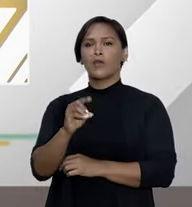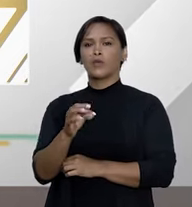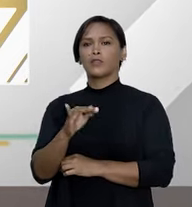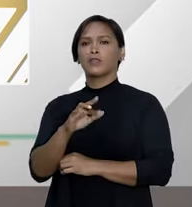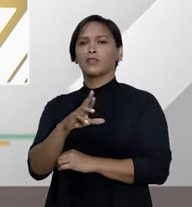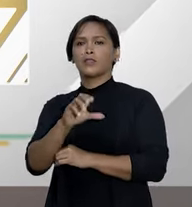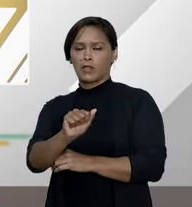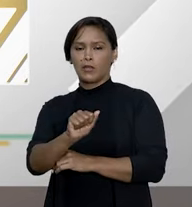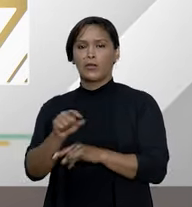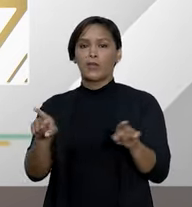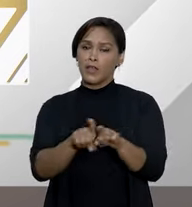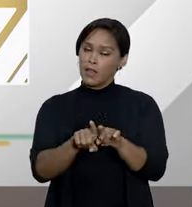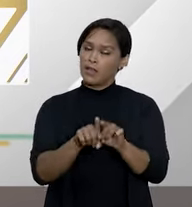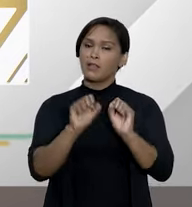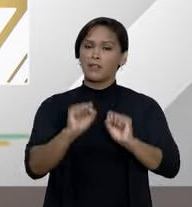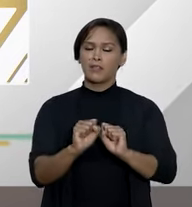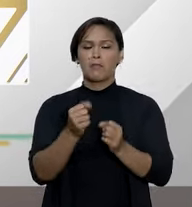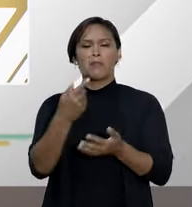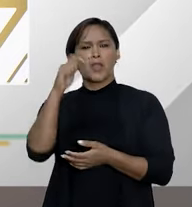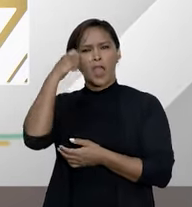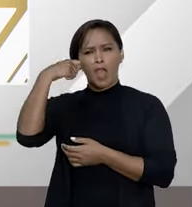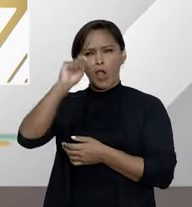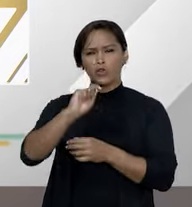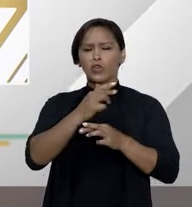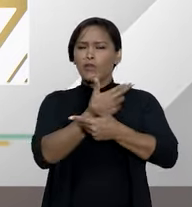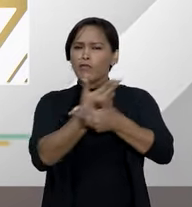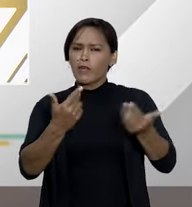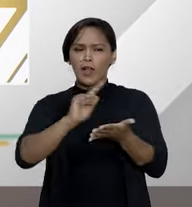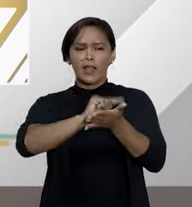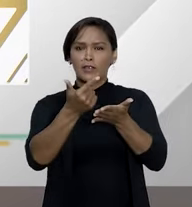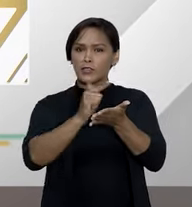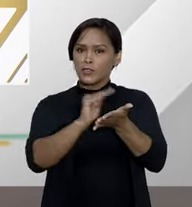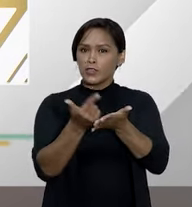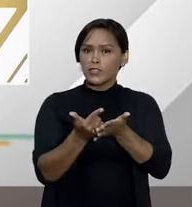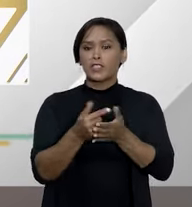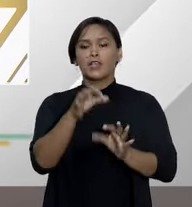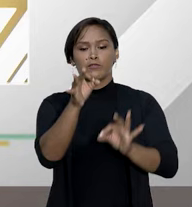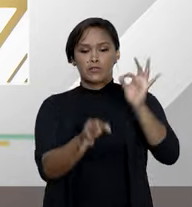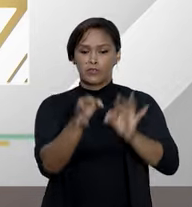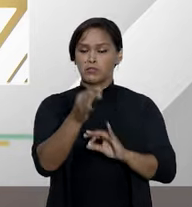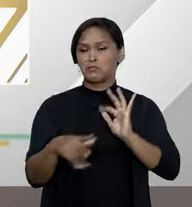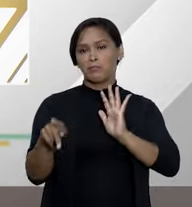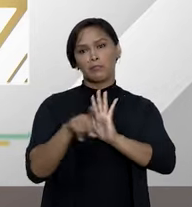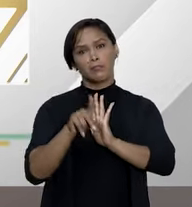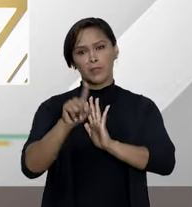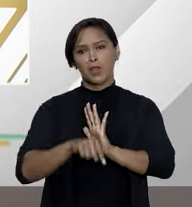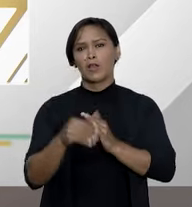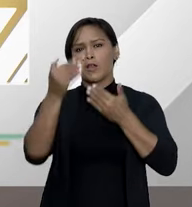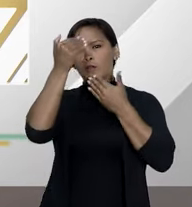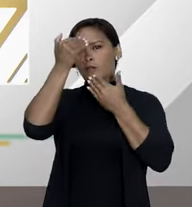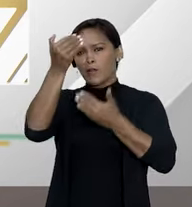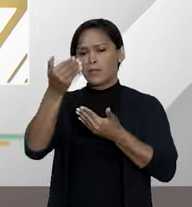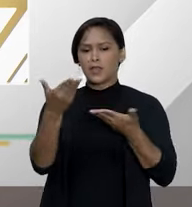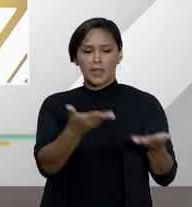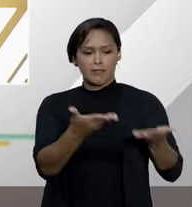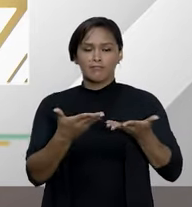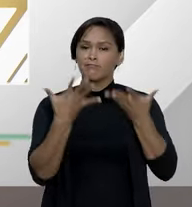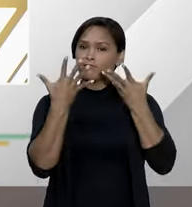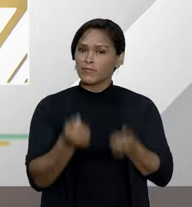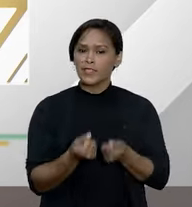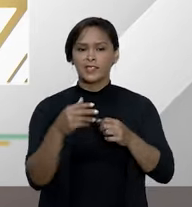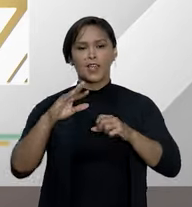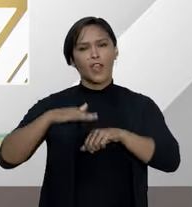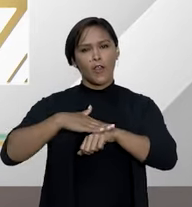Leite. Ele que também é autor e coautor de diversos livros jurídicos. Muito obrigada por aceitar